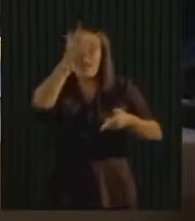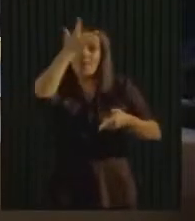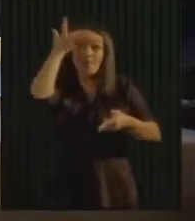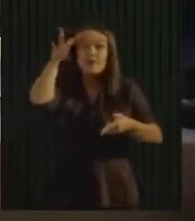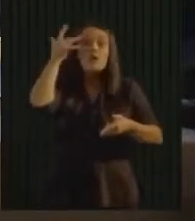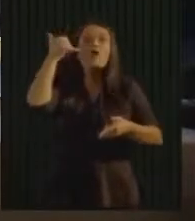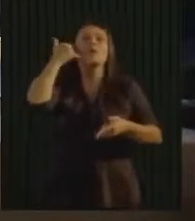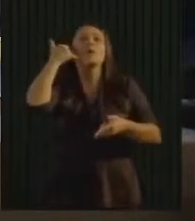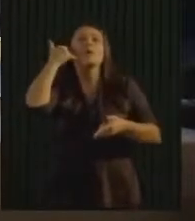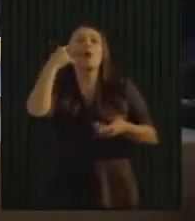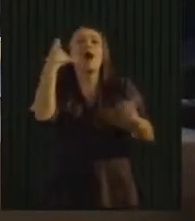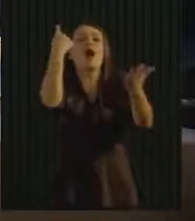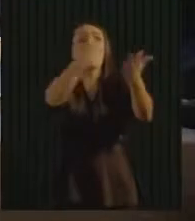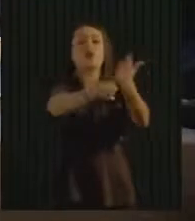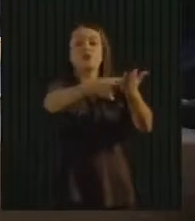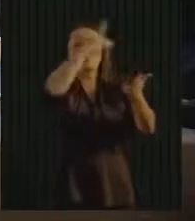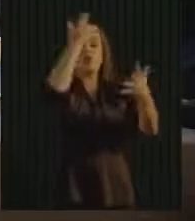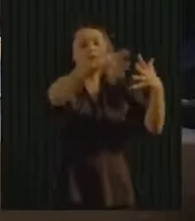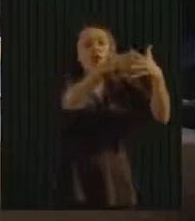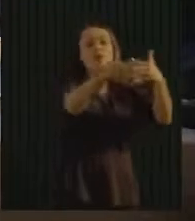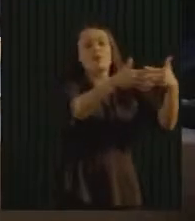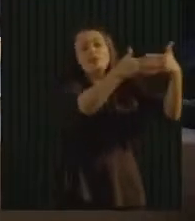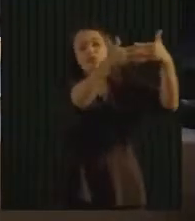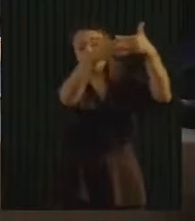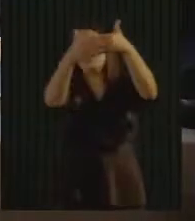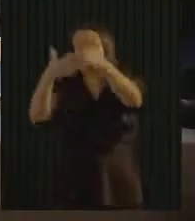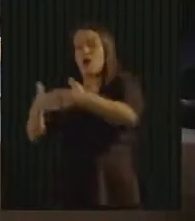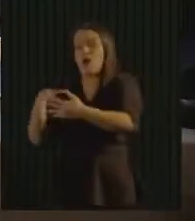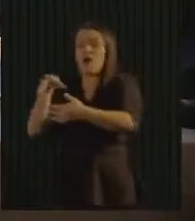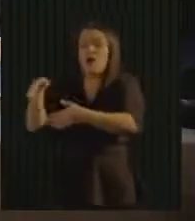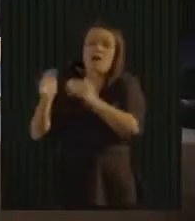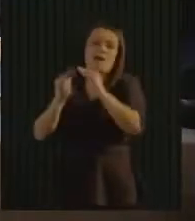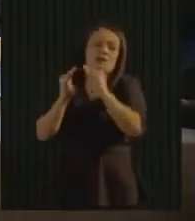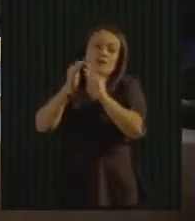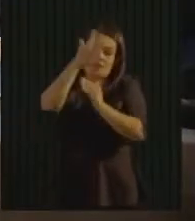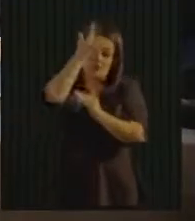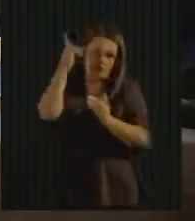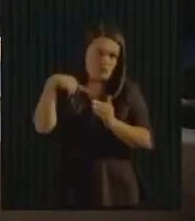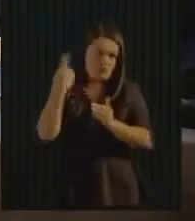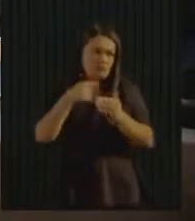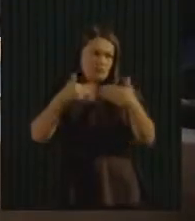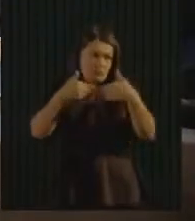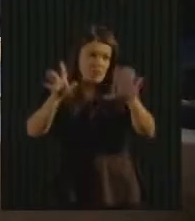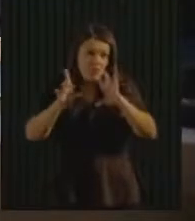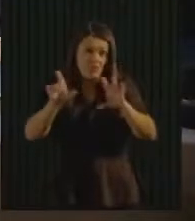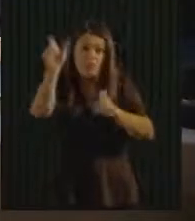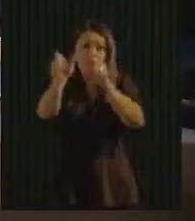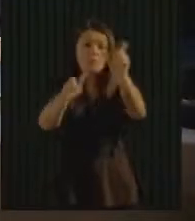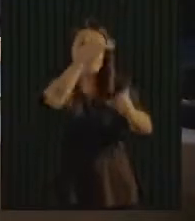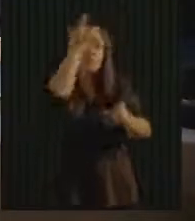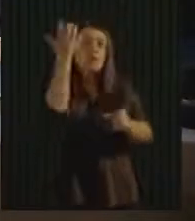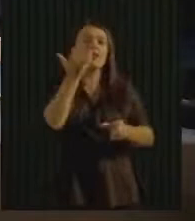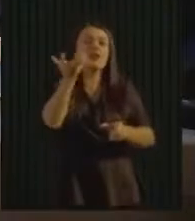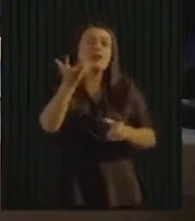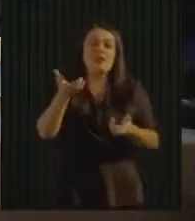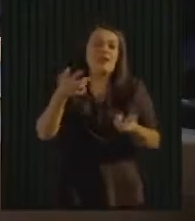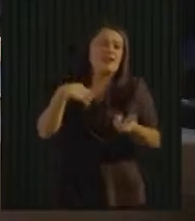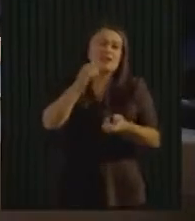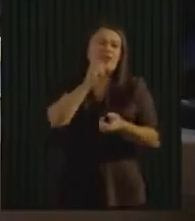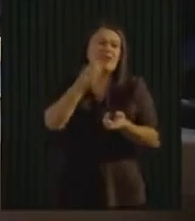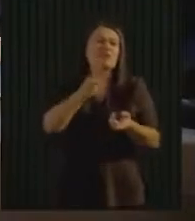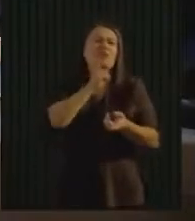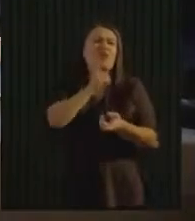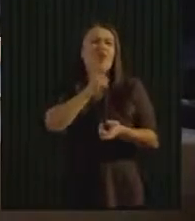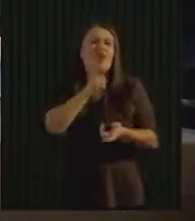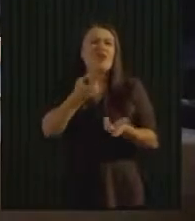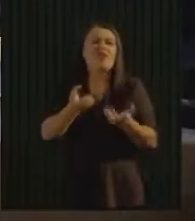pontos de descarte regular. Então tem o ecoponto e tem o agendamento. Então a gente está lá disponível para ajudar o cidadão, e aí a gente conta